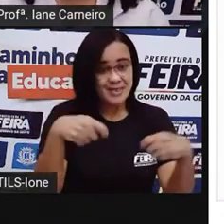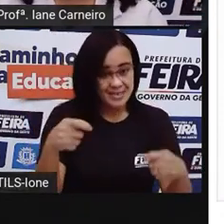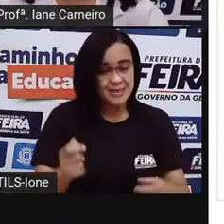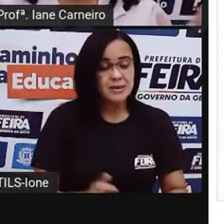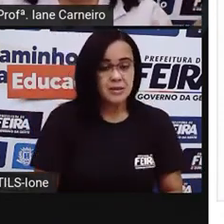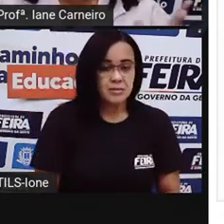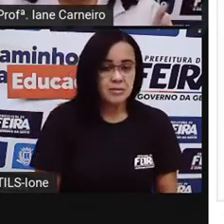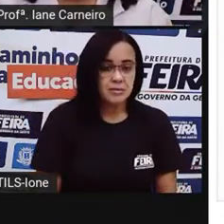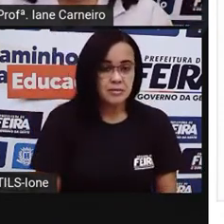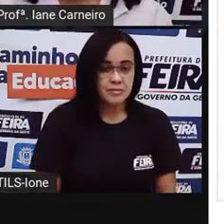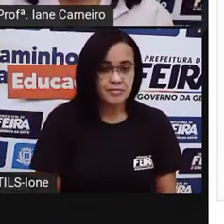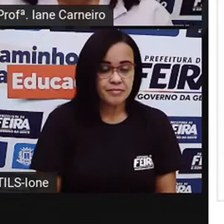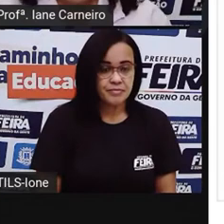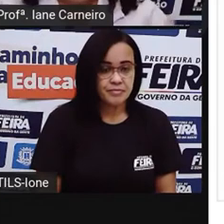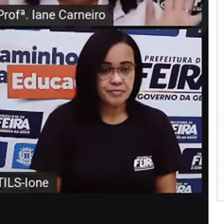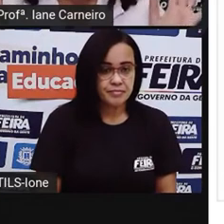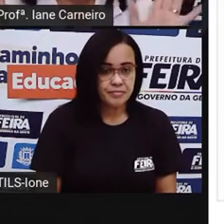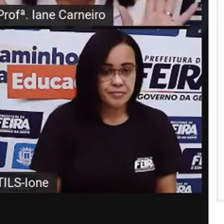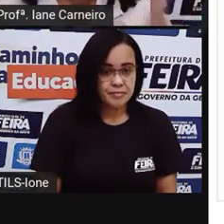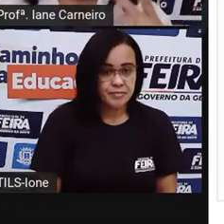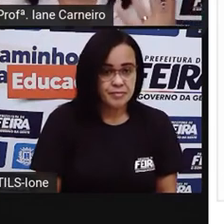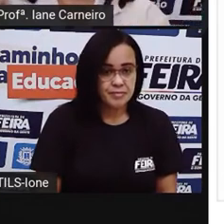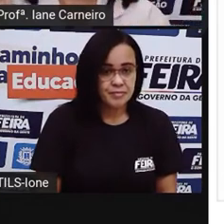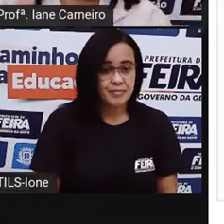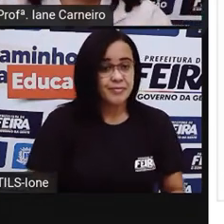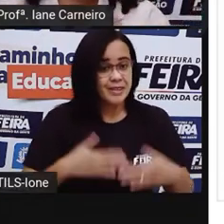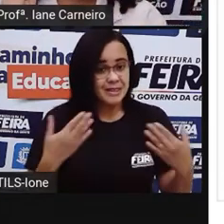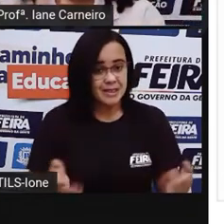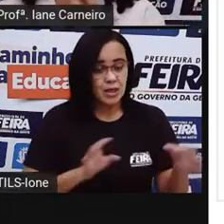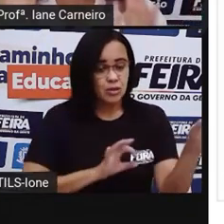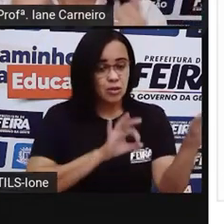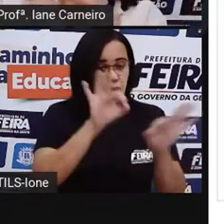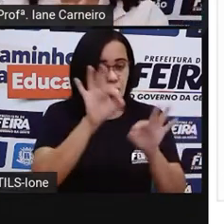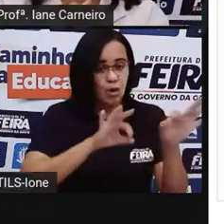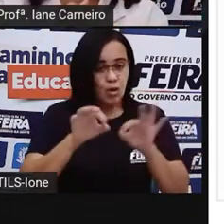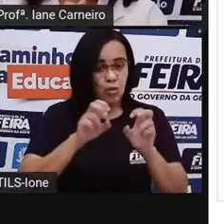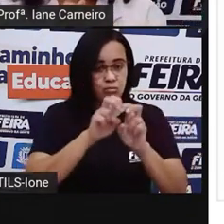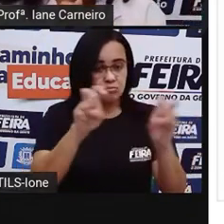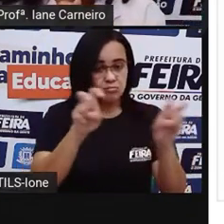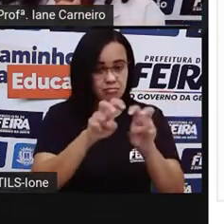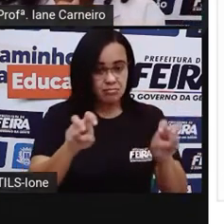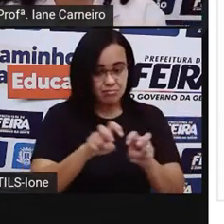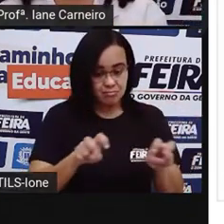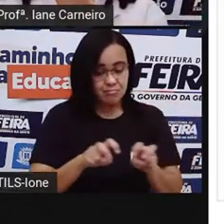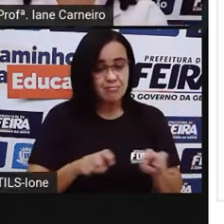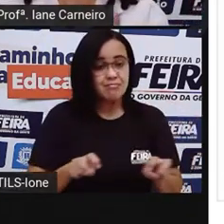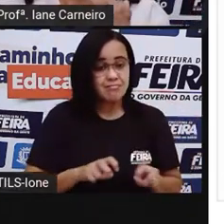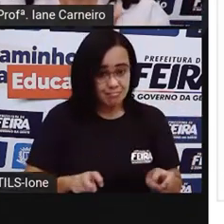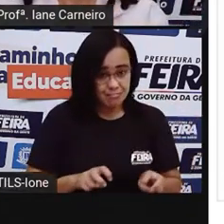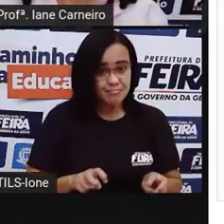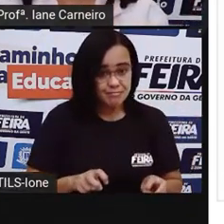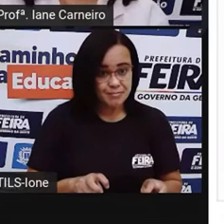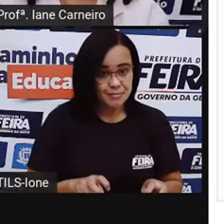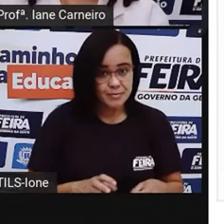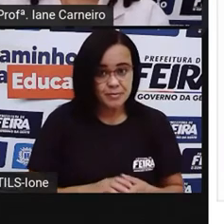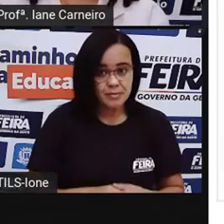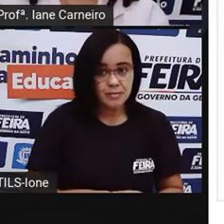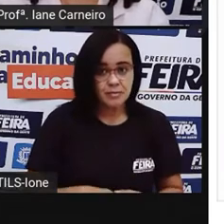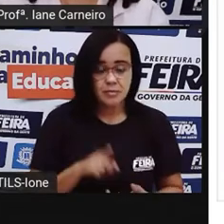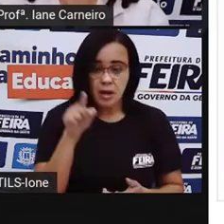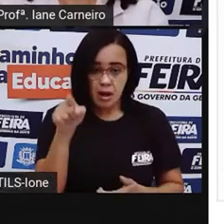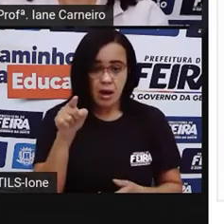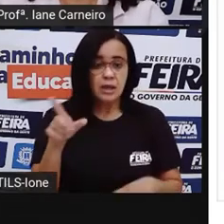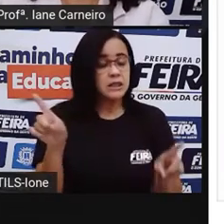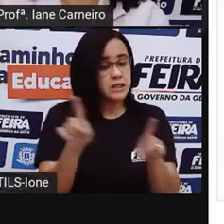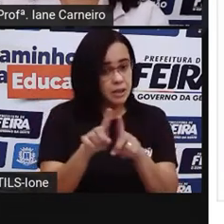né? Um assunto que é só arrumação na cadeira, mas a gente pode também envolver matemática, né? Aqui a mesma coisa.